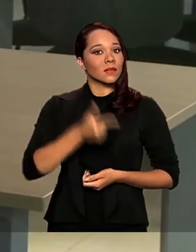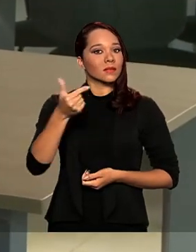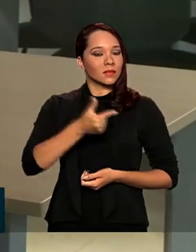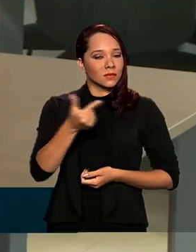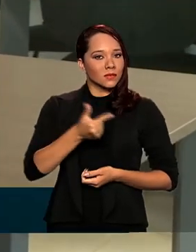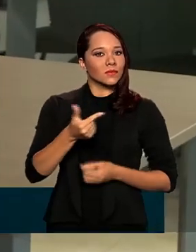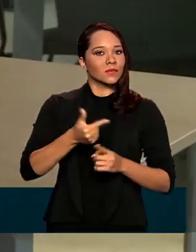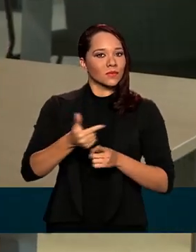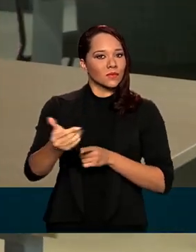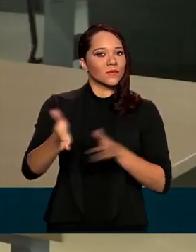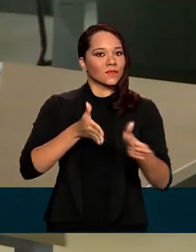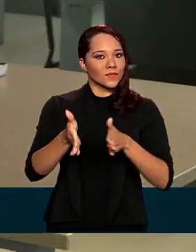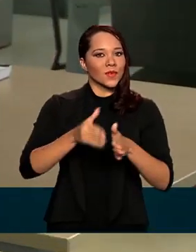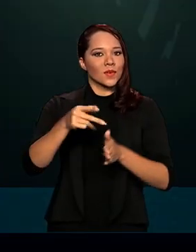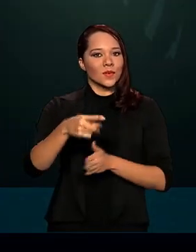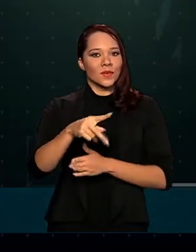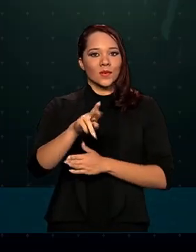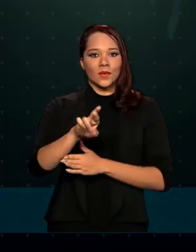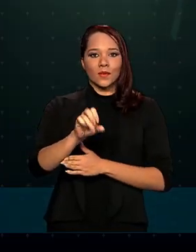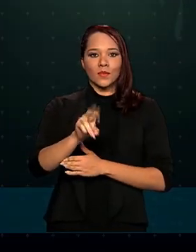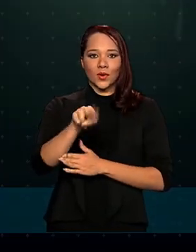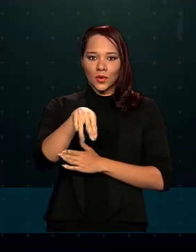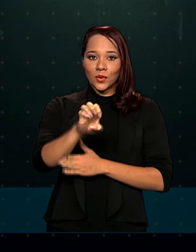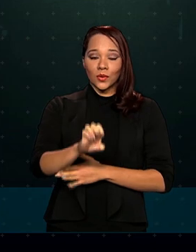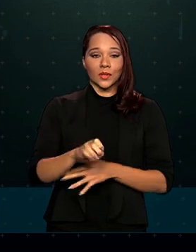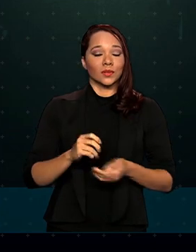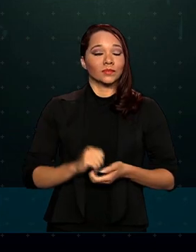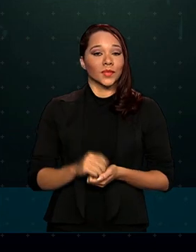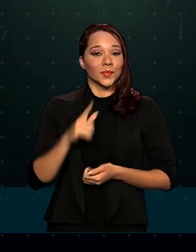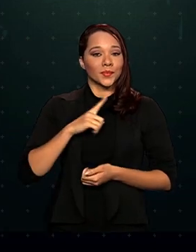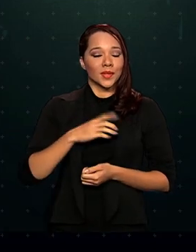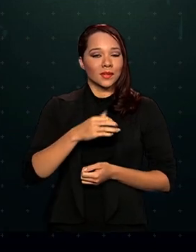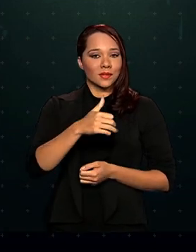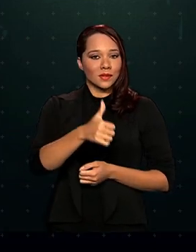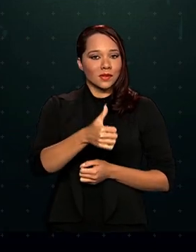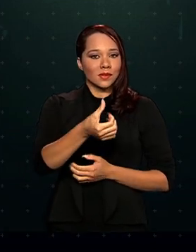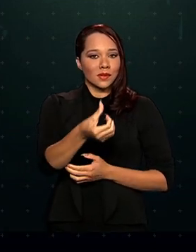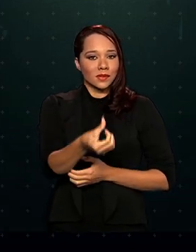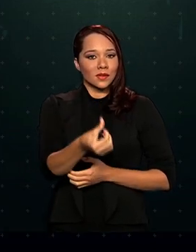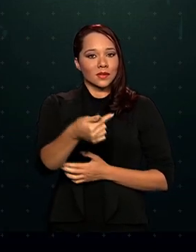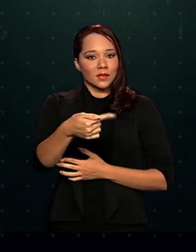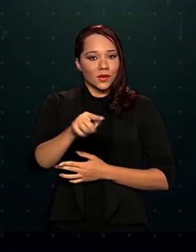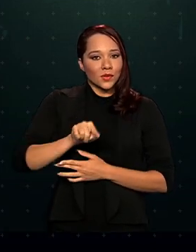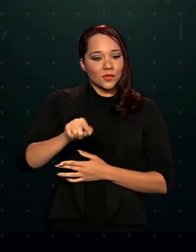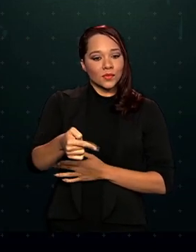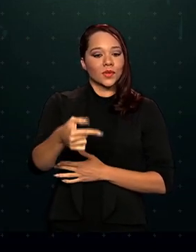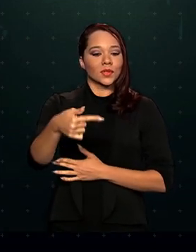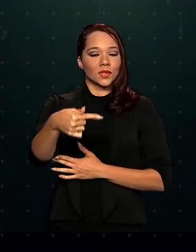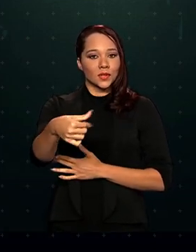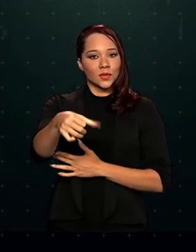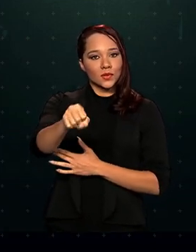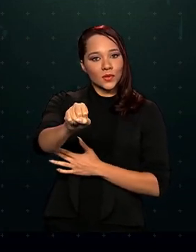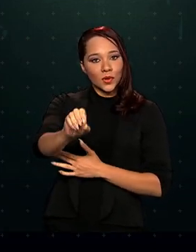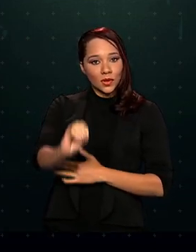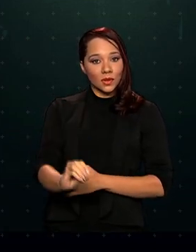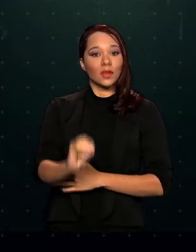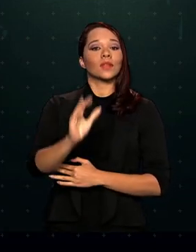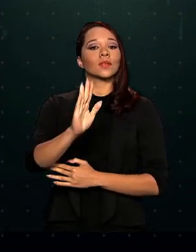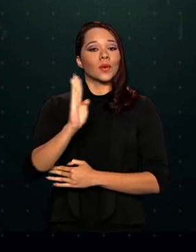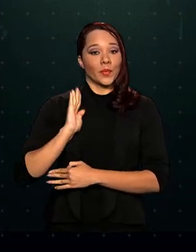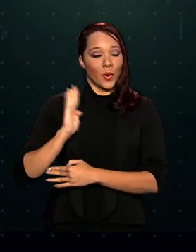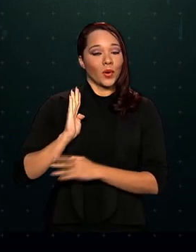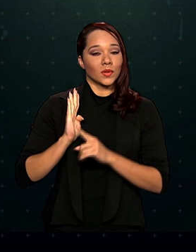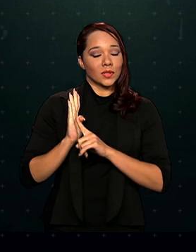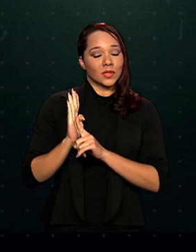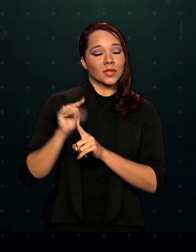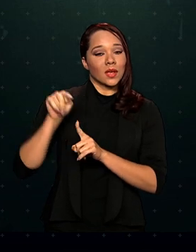edição do ProUni deste ano. São ofertadas 167.780 bolsas em 1